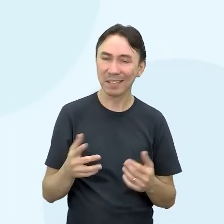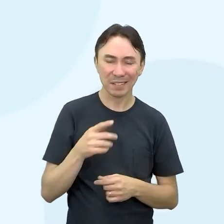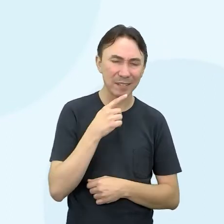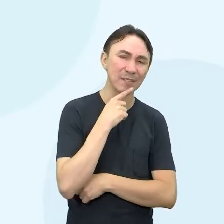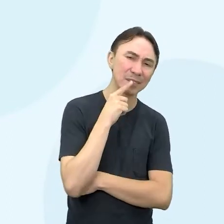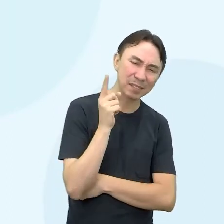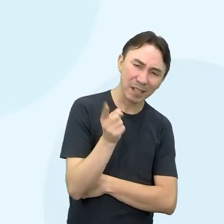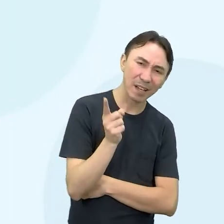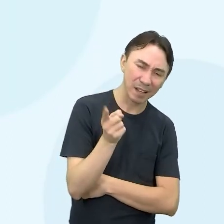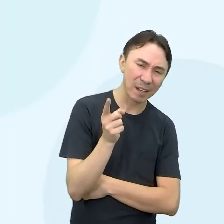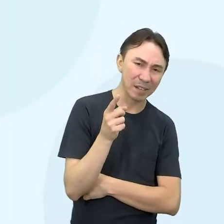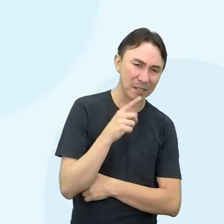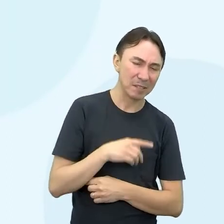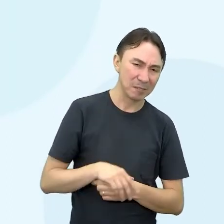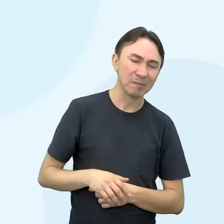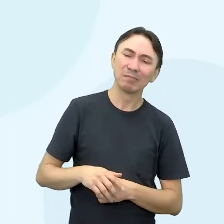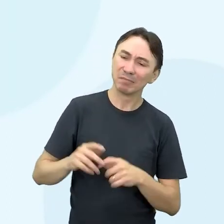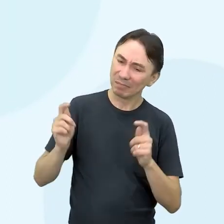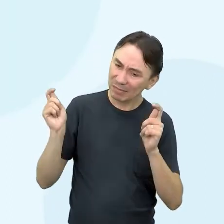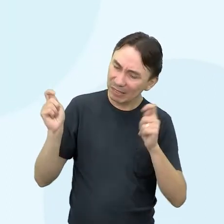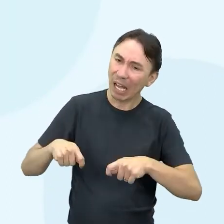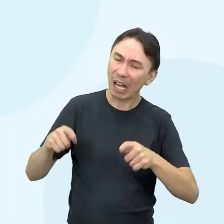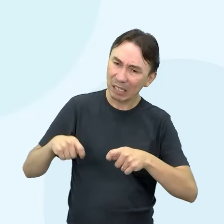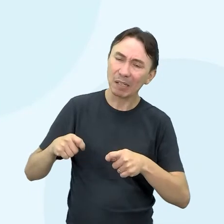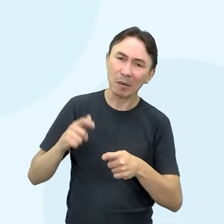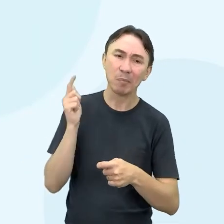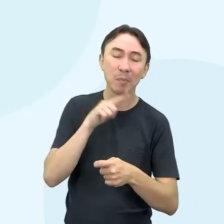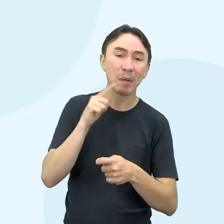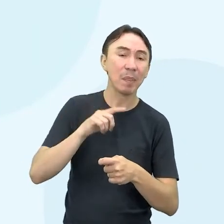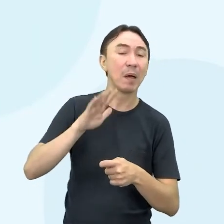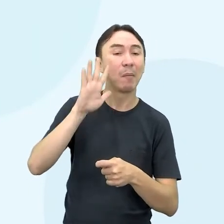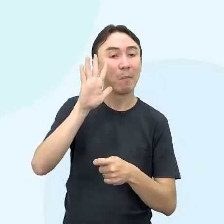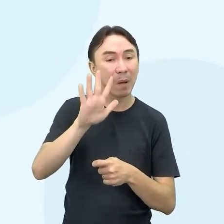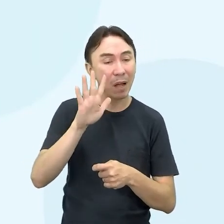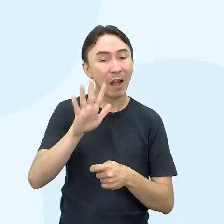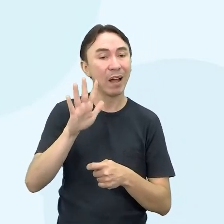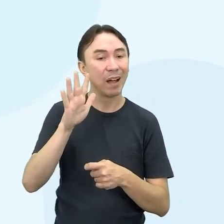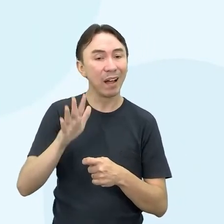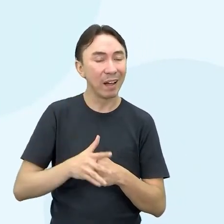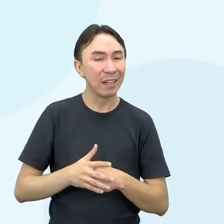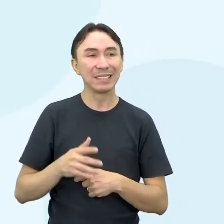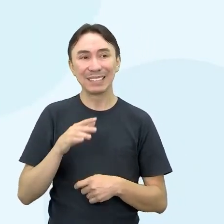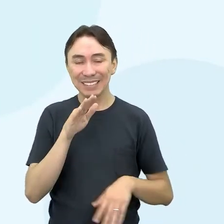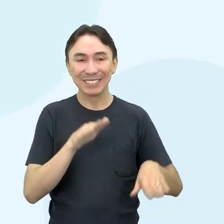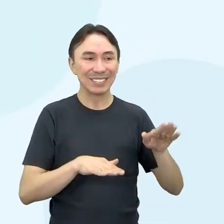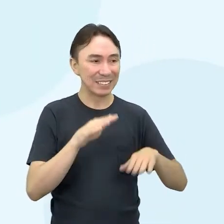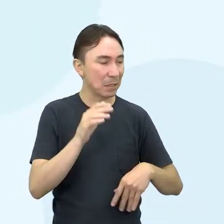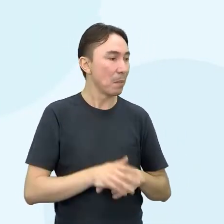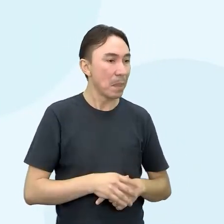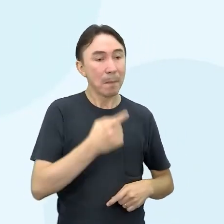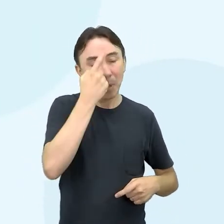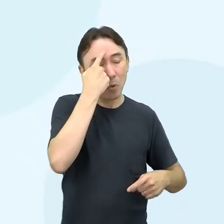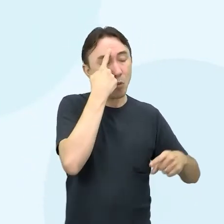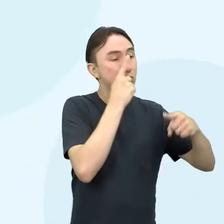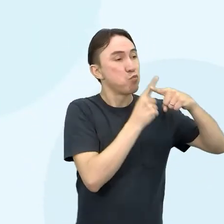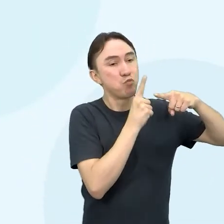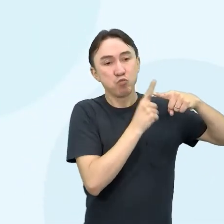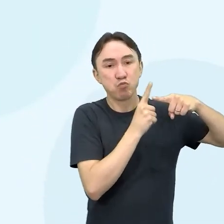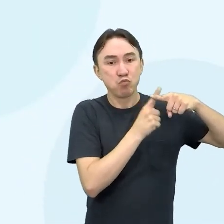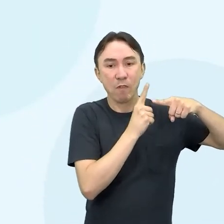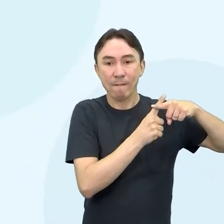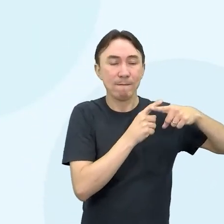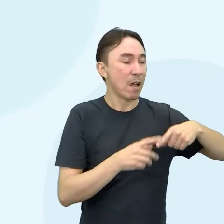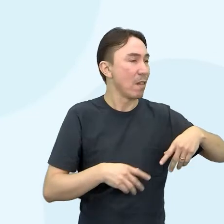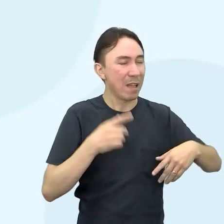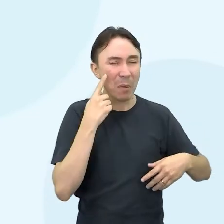certo e é essencial, né? Entretanto, o problema é quando o otimismo extrapola o senso de realidade. Muitas empresas